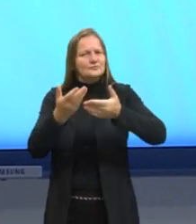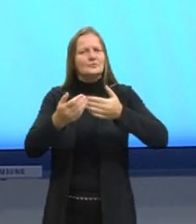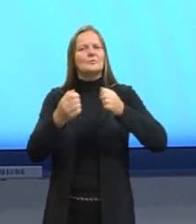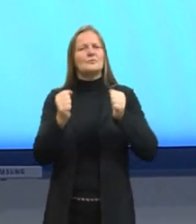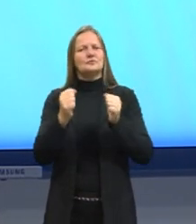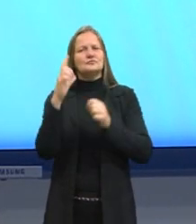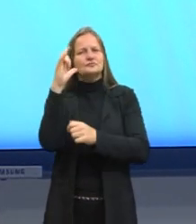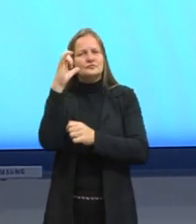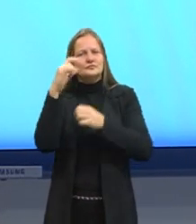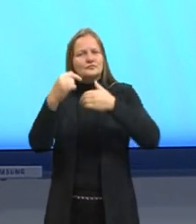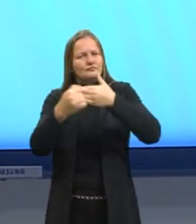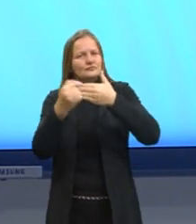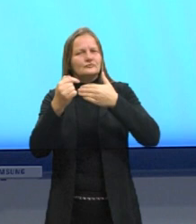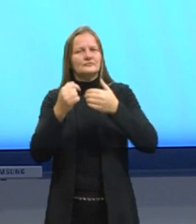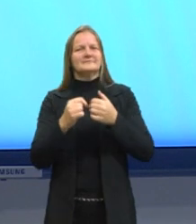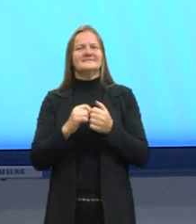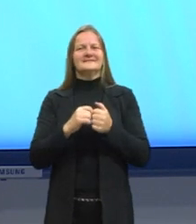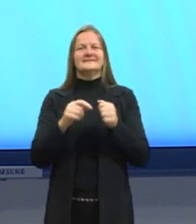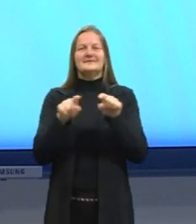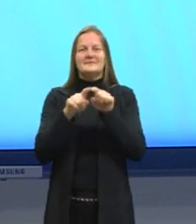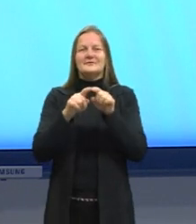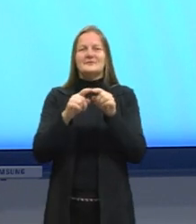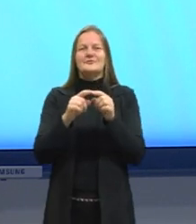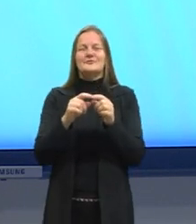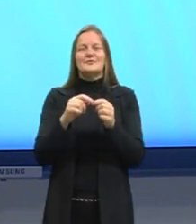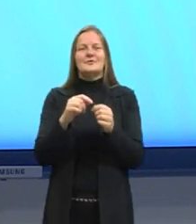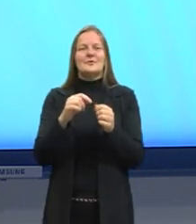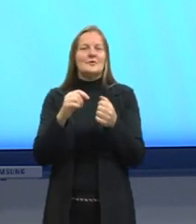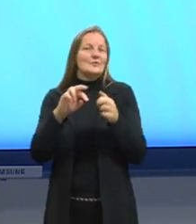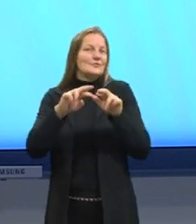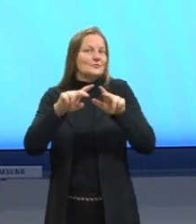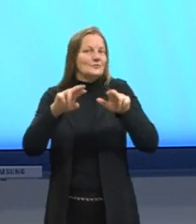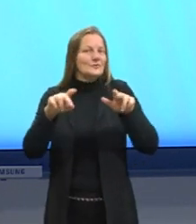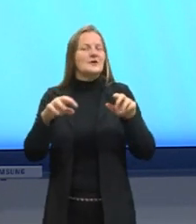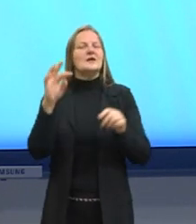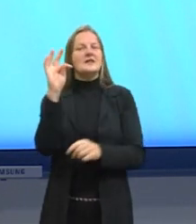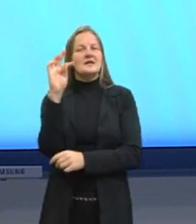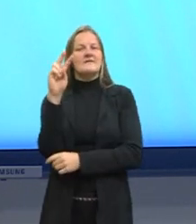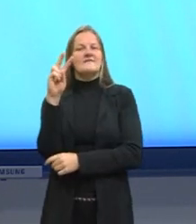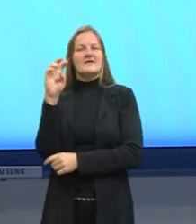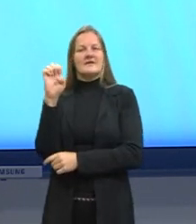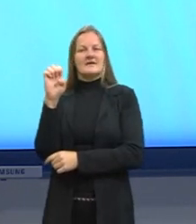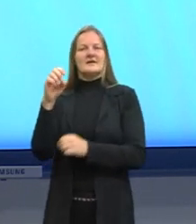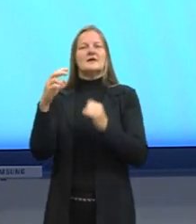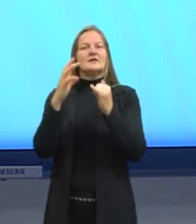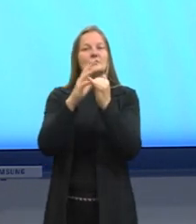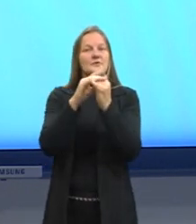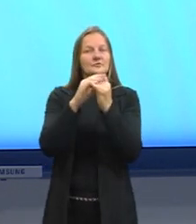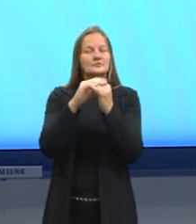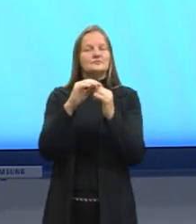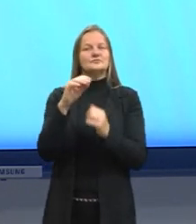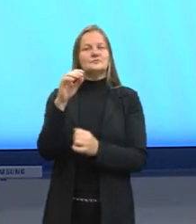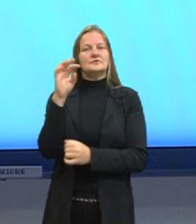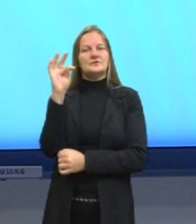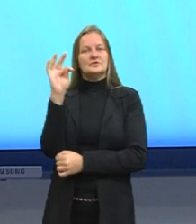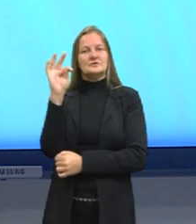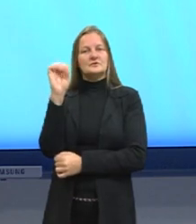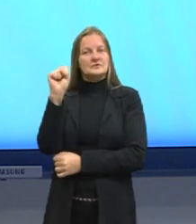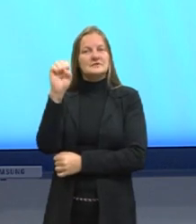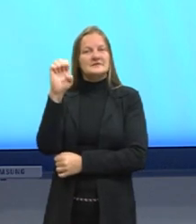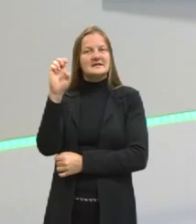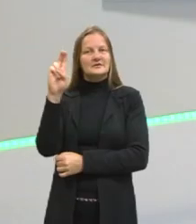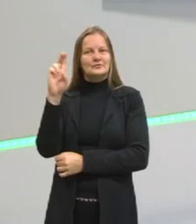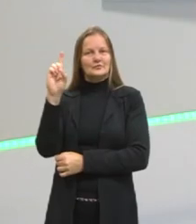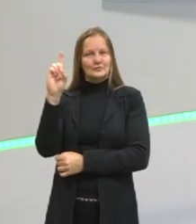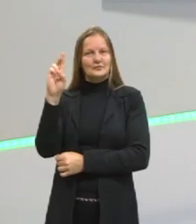Instagram, marcar ali tanto o meu perfil, quanto o perfil da TVE, quanto o perfil da Seduc. Quando vocês